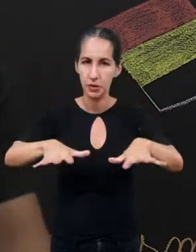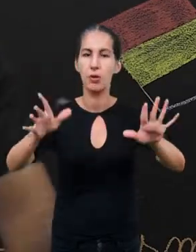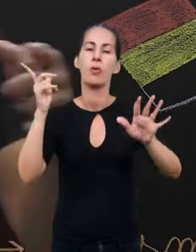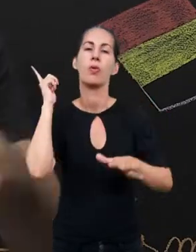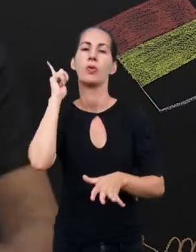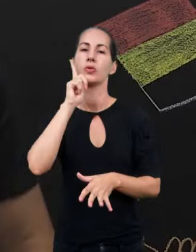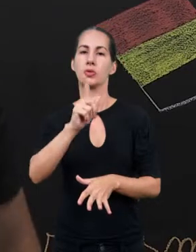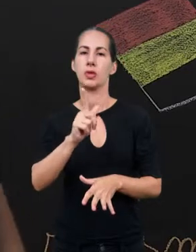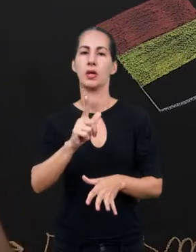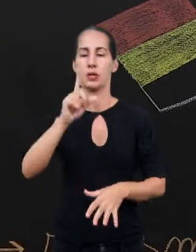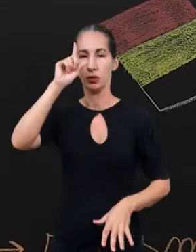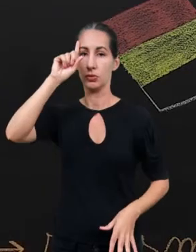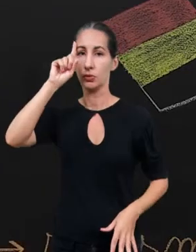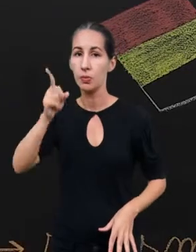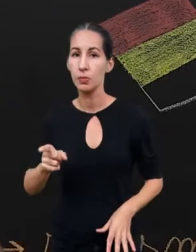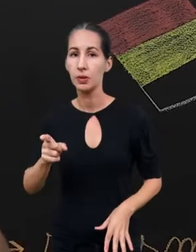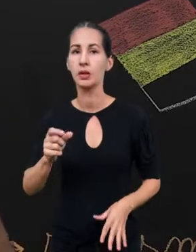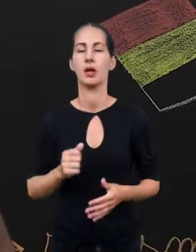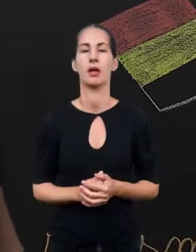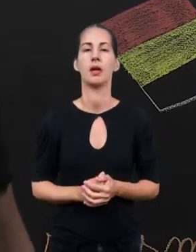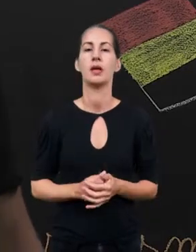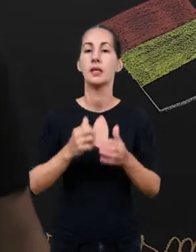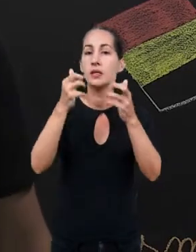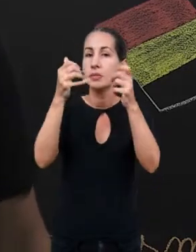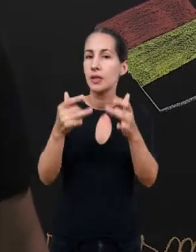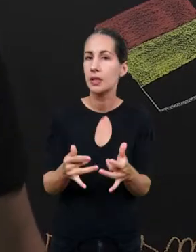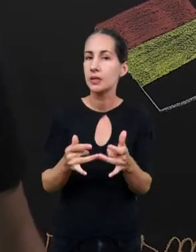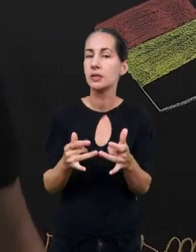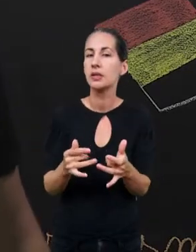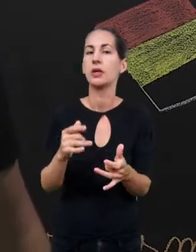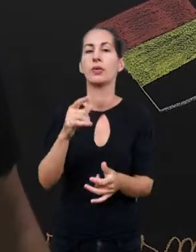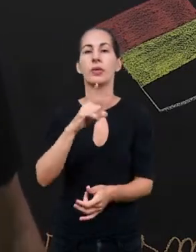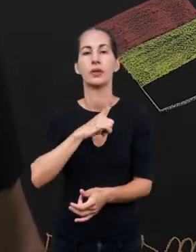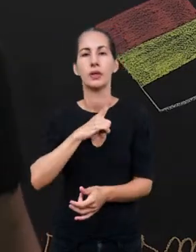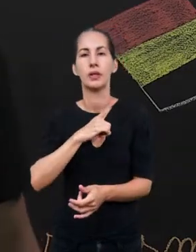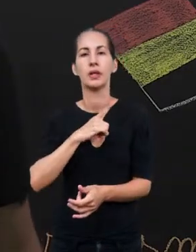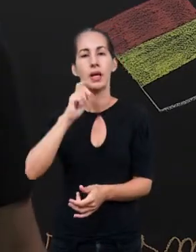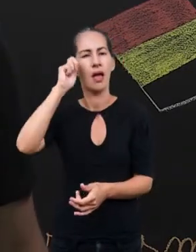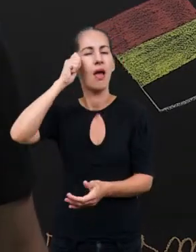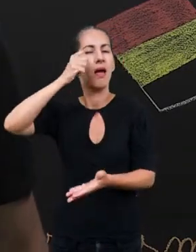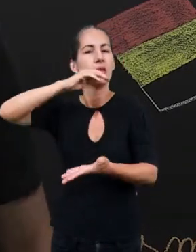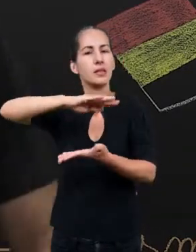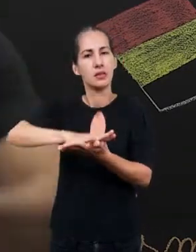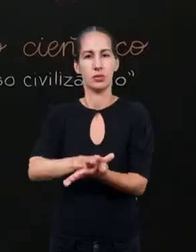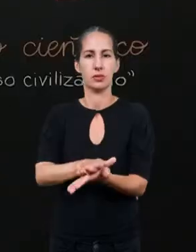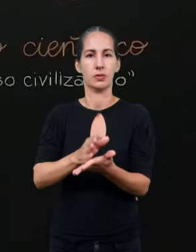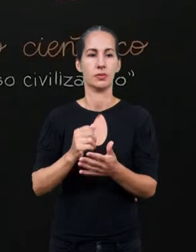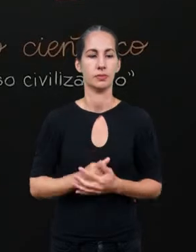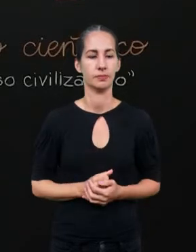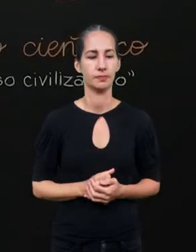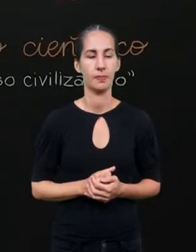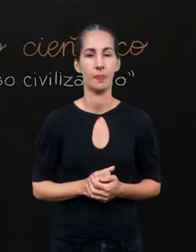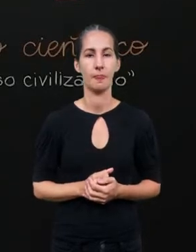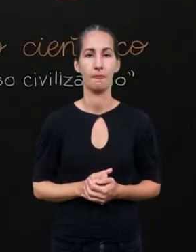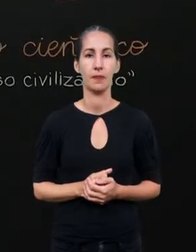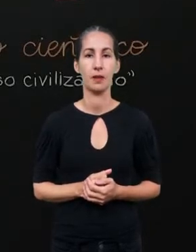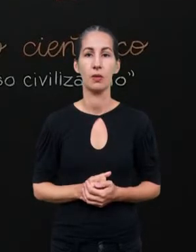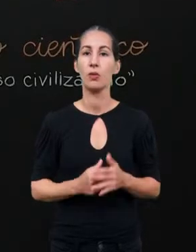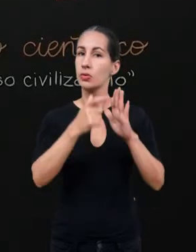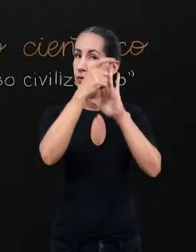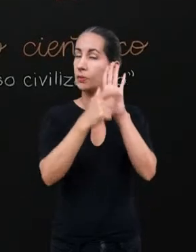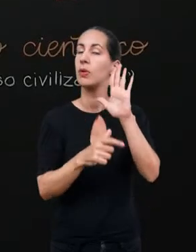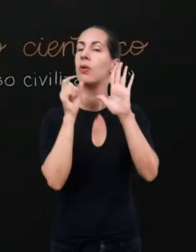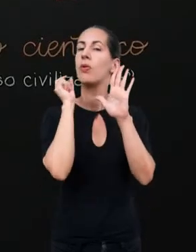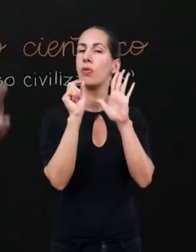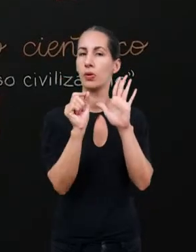conquistar e dominar com argumentos e justificativas racistas. Um grande símbolo